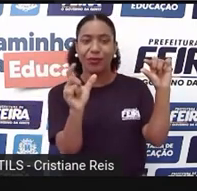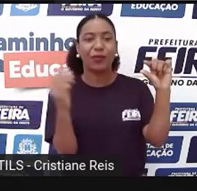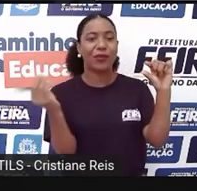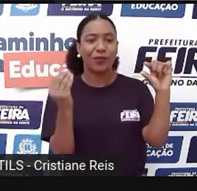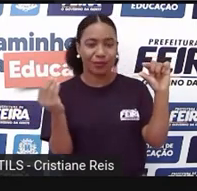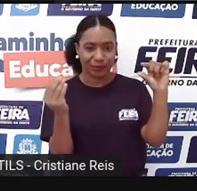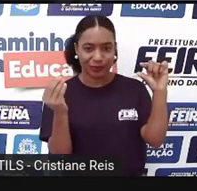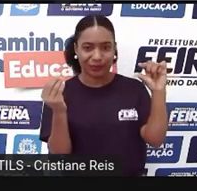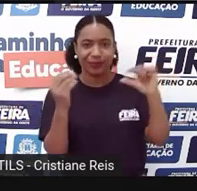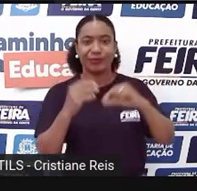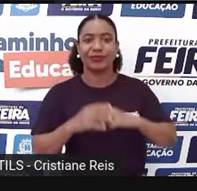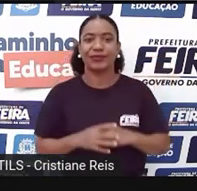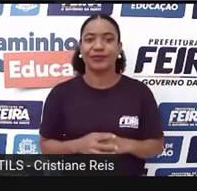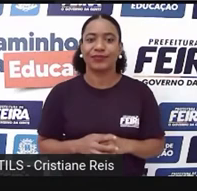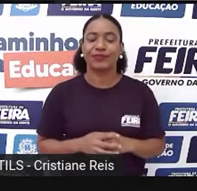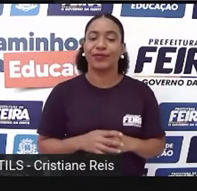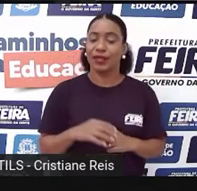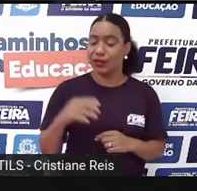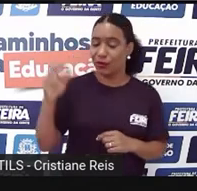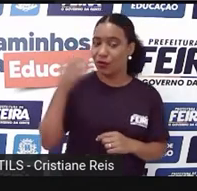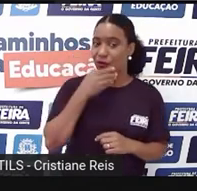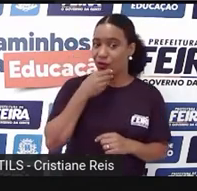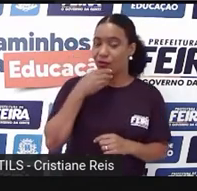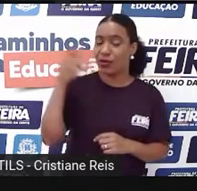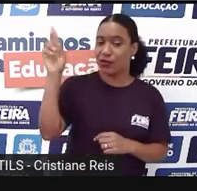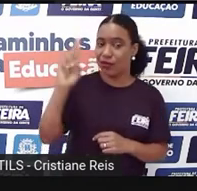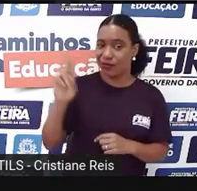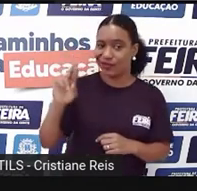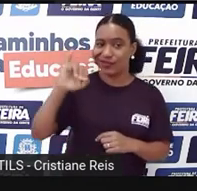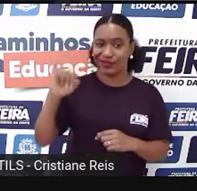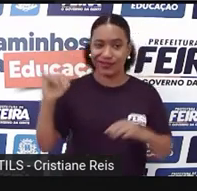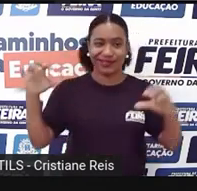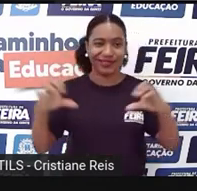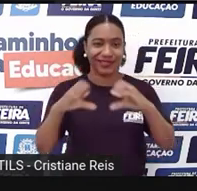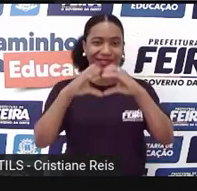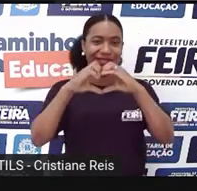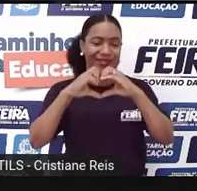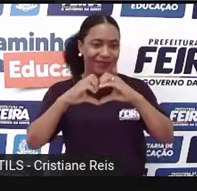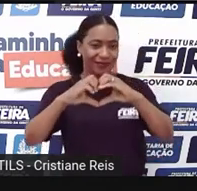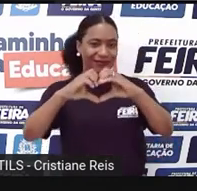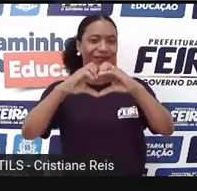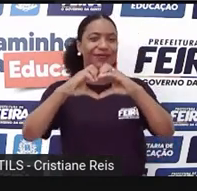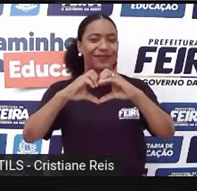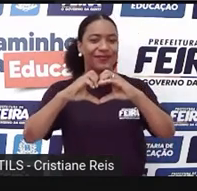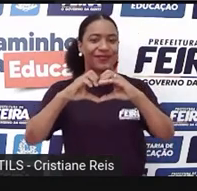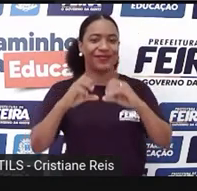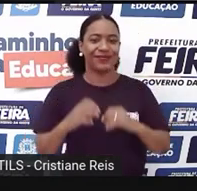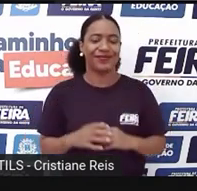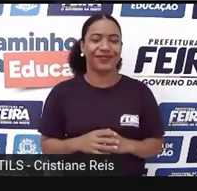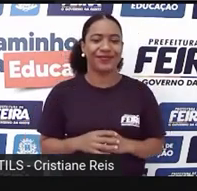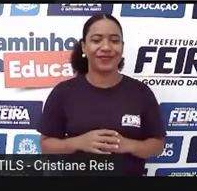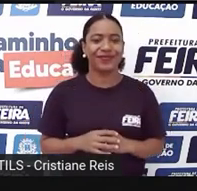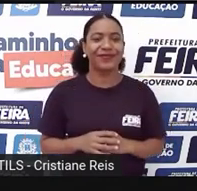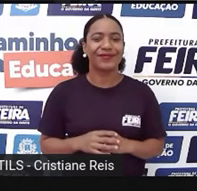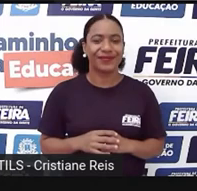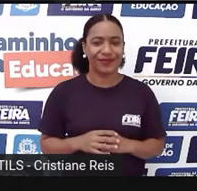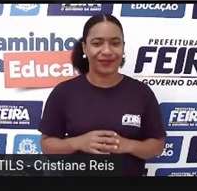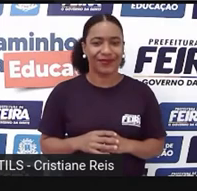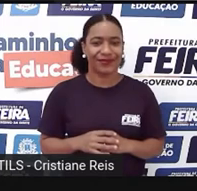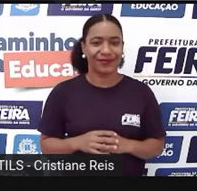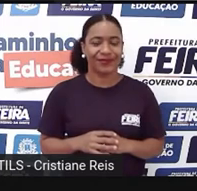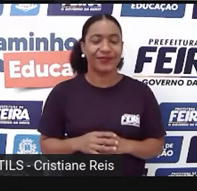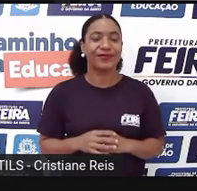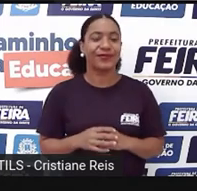Então Rommel And Juliet Will be celebrating Their marriage When you get it Ok